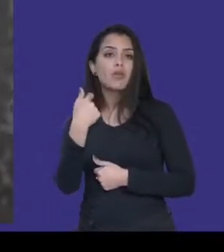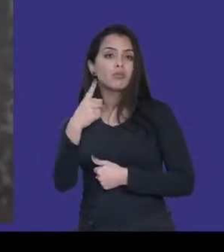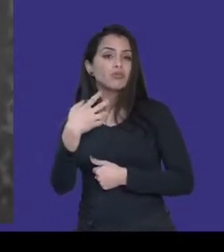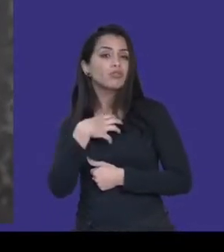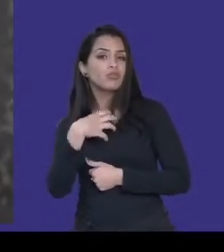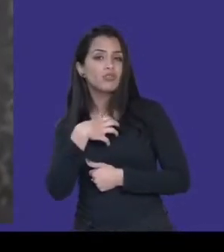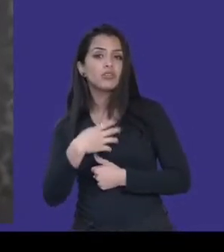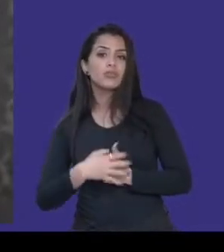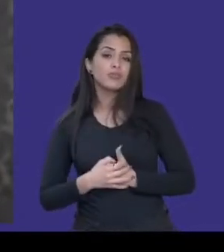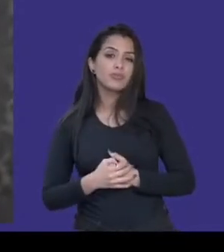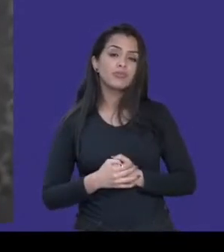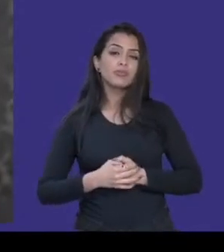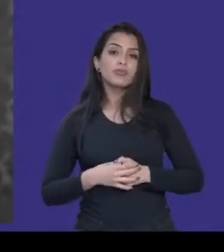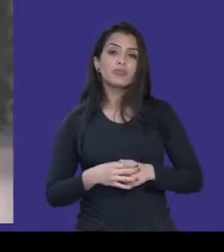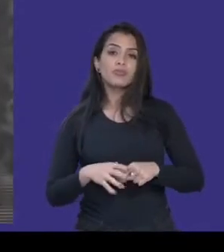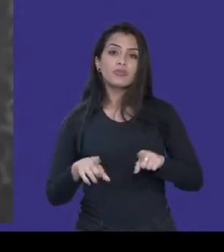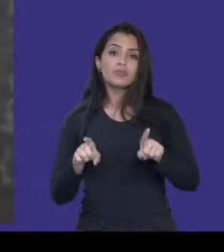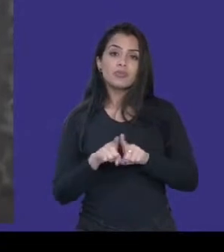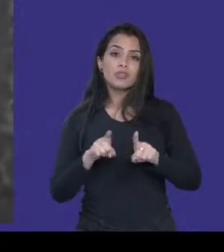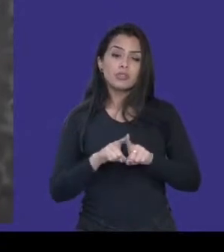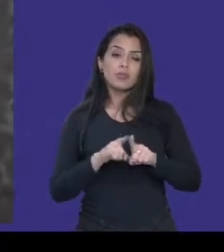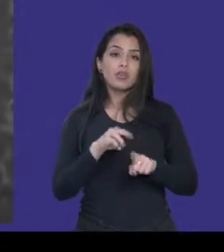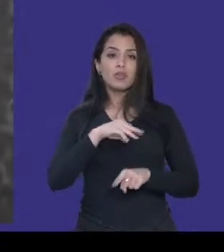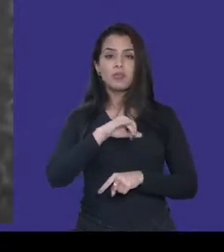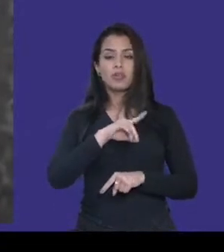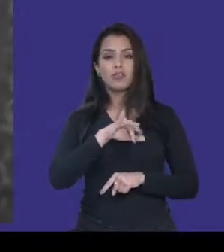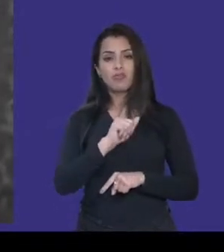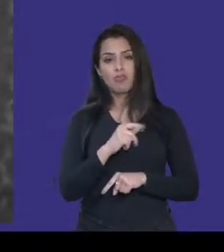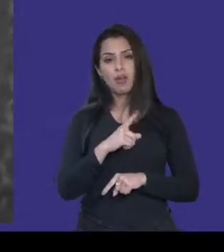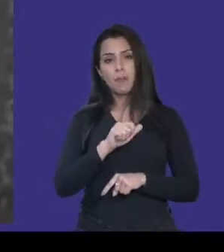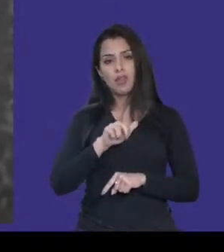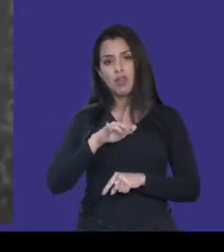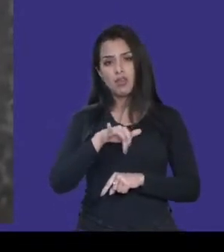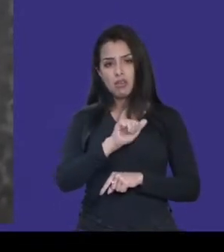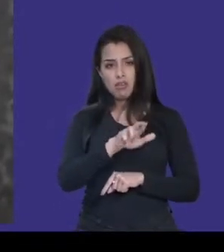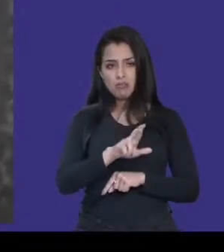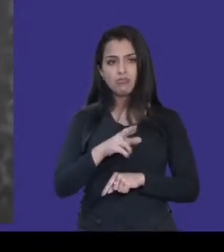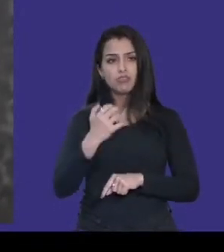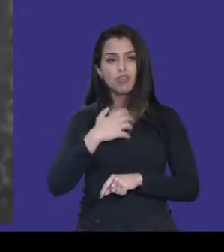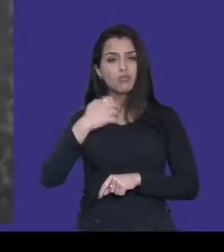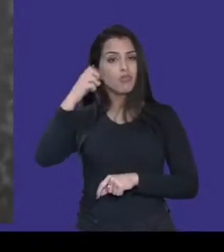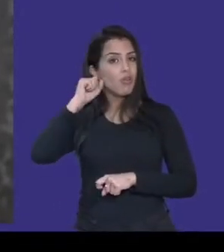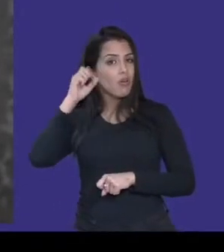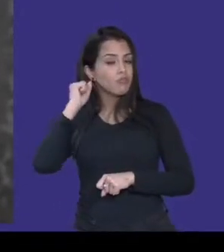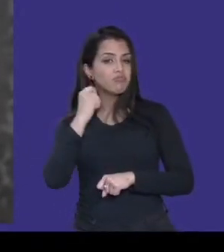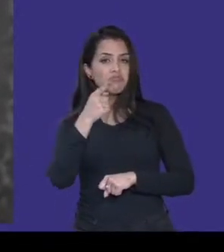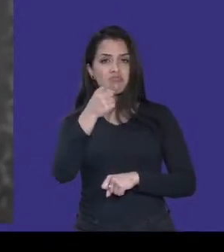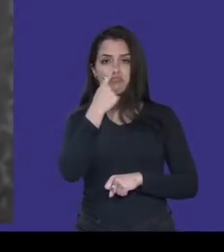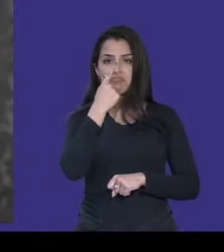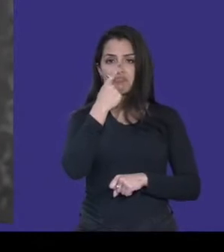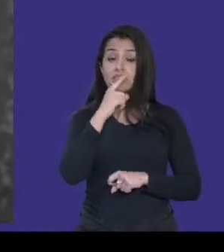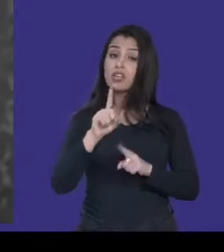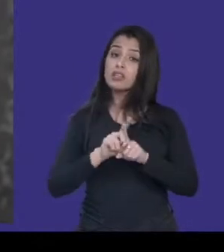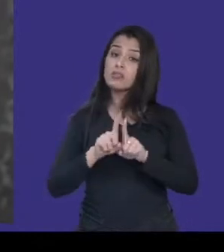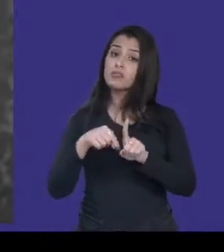E, talvez, com um media player preferido, né? Fazendo download. E fazer o vídeo também dos seus podcasts